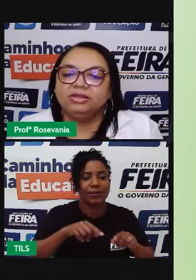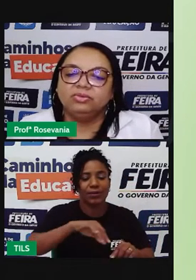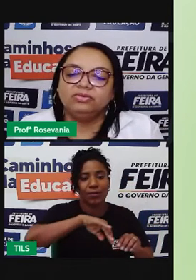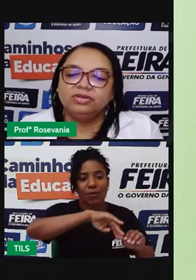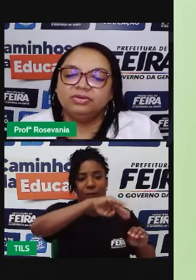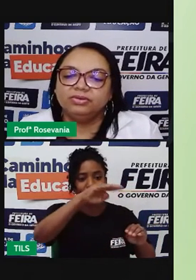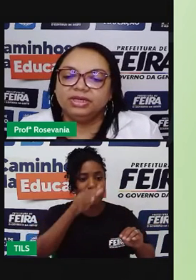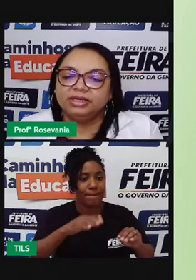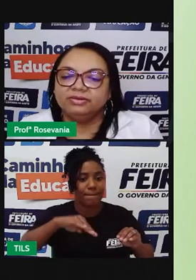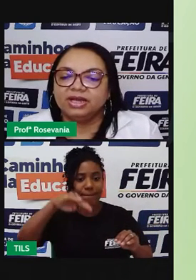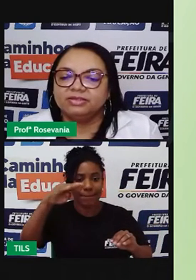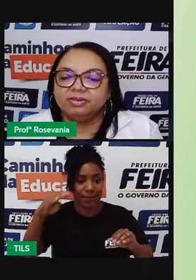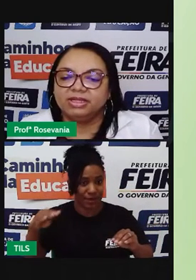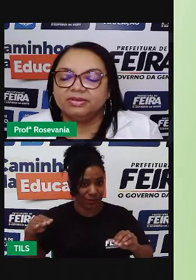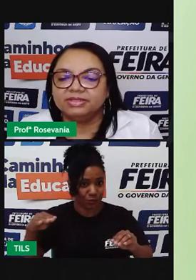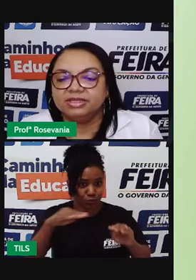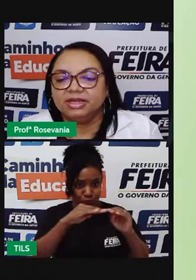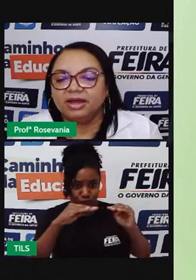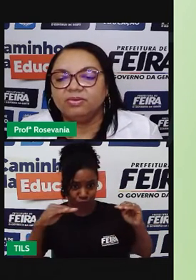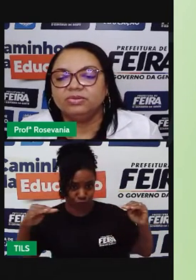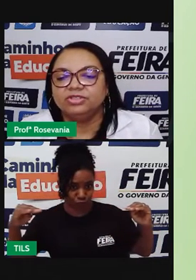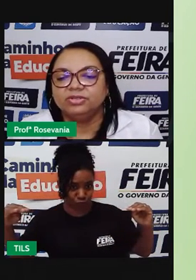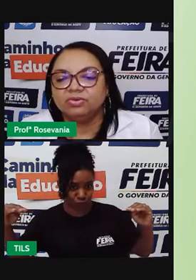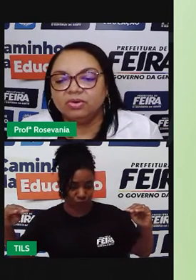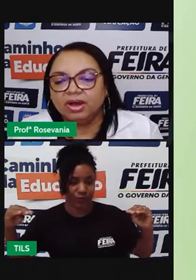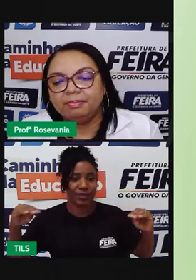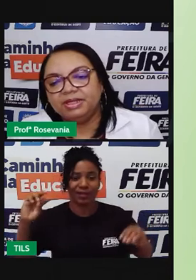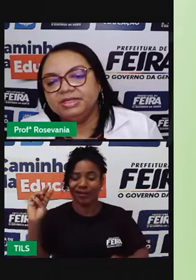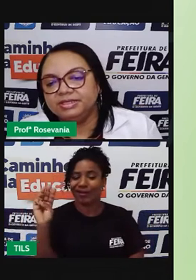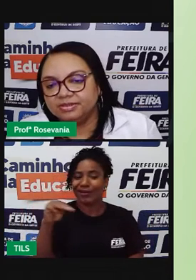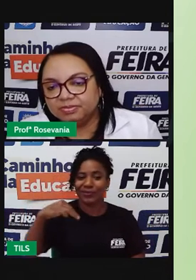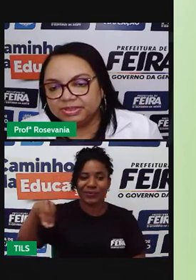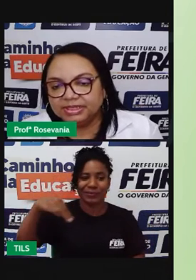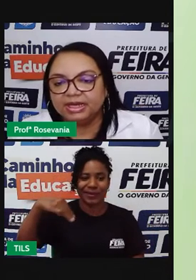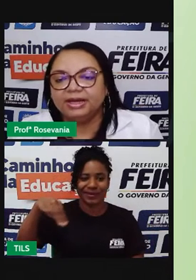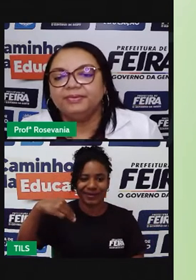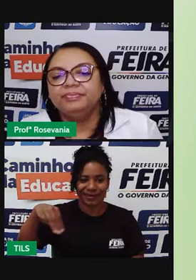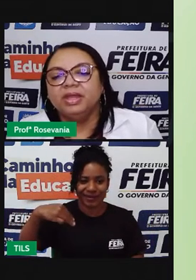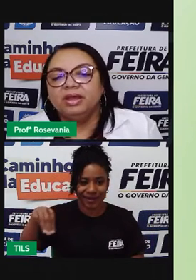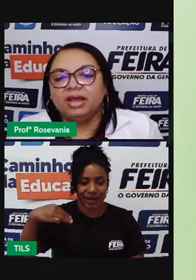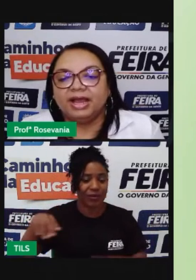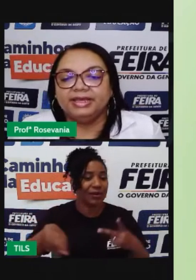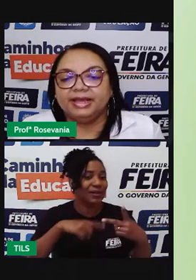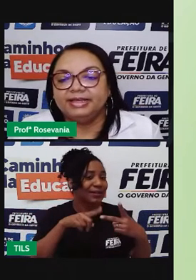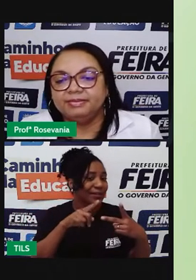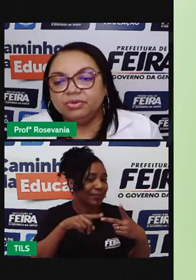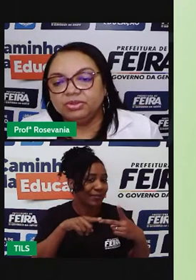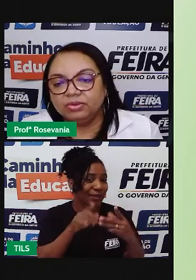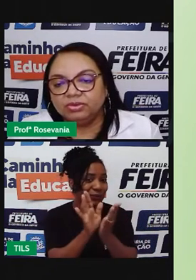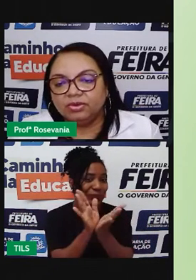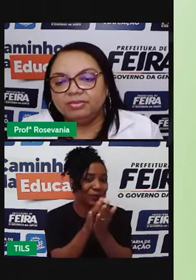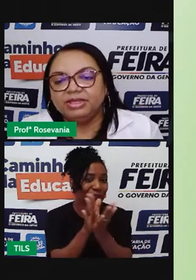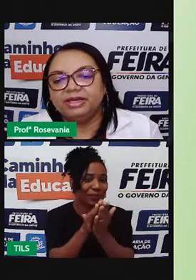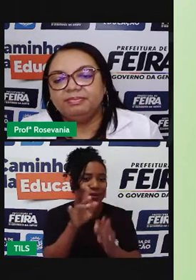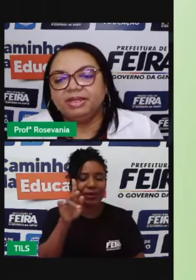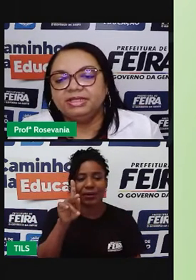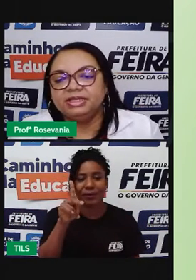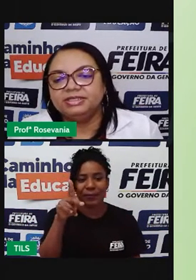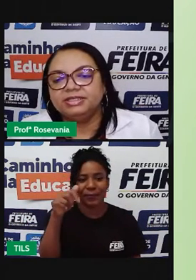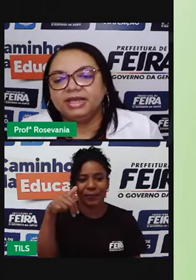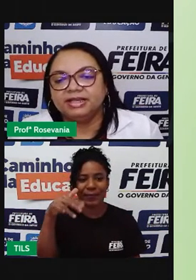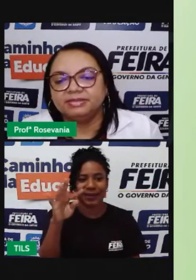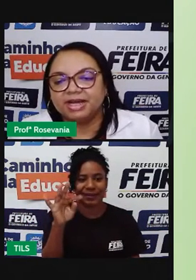Aqui tudo virou, né, no caso, o Planalto Central, continuou a Planície do Pantanal. Aí, aqui, mudou o nome, né,